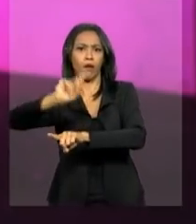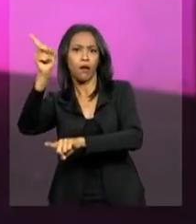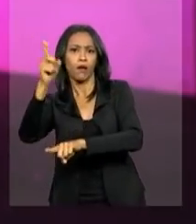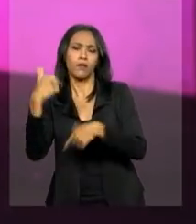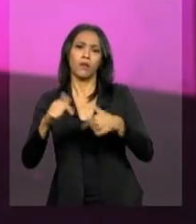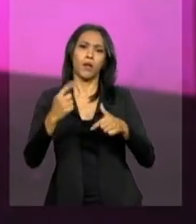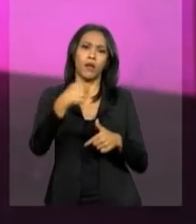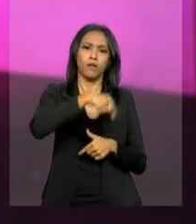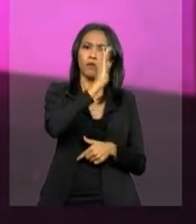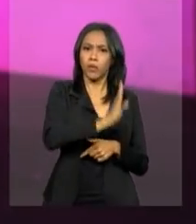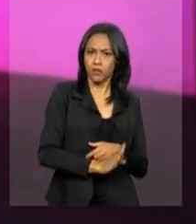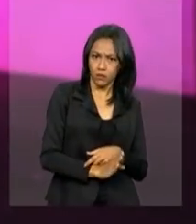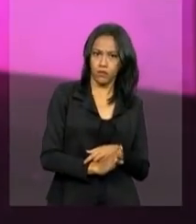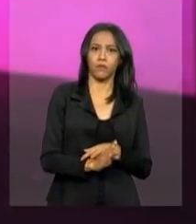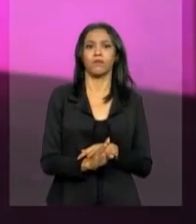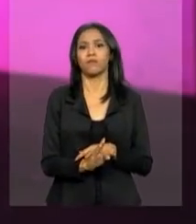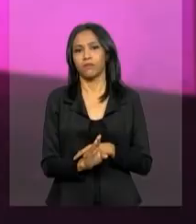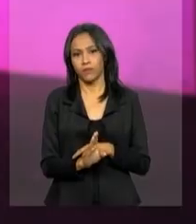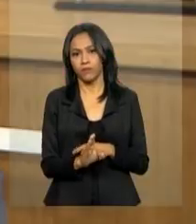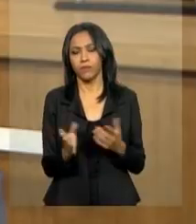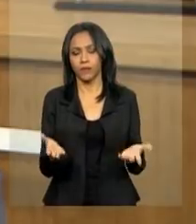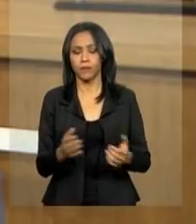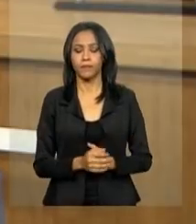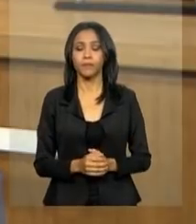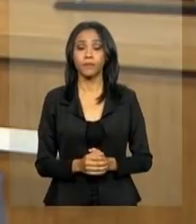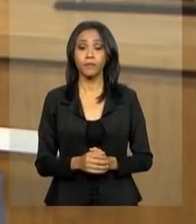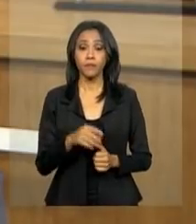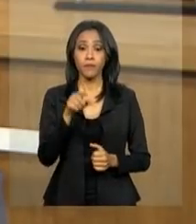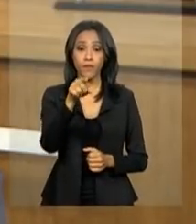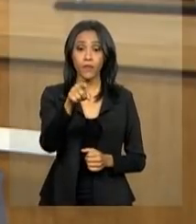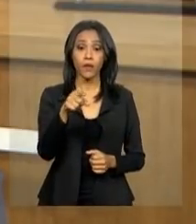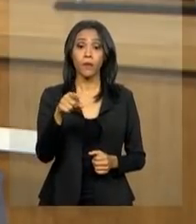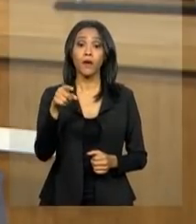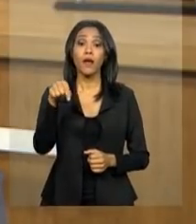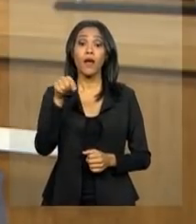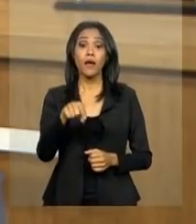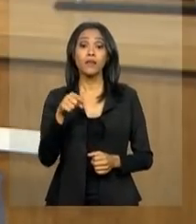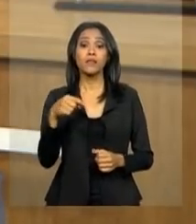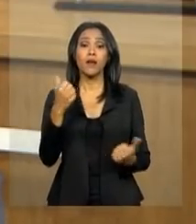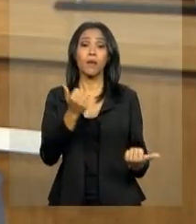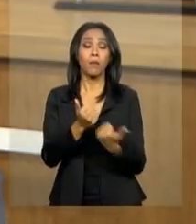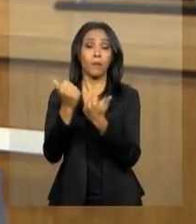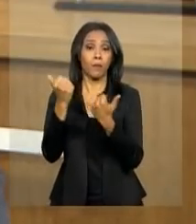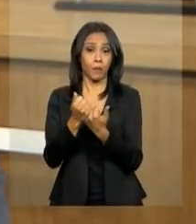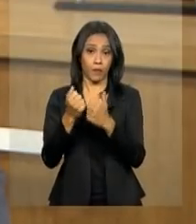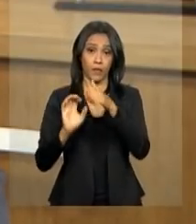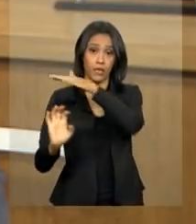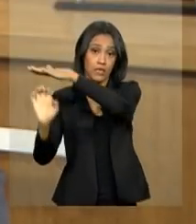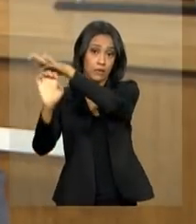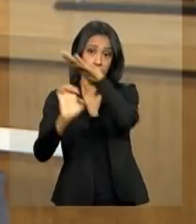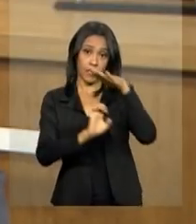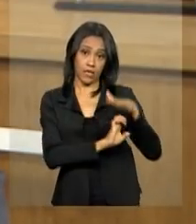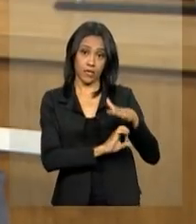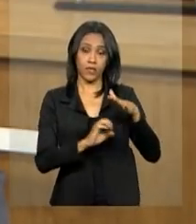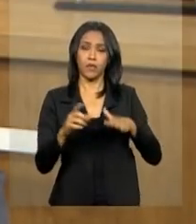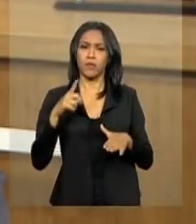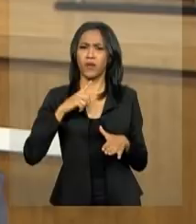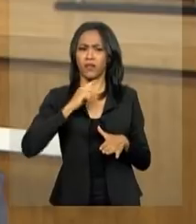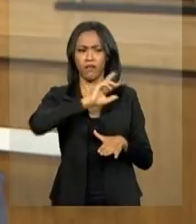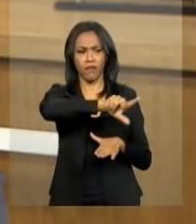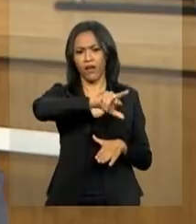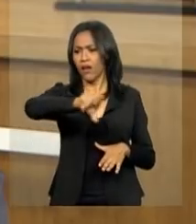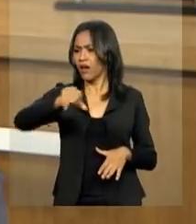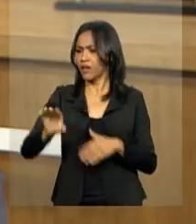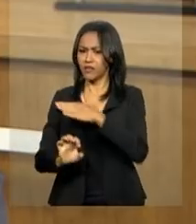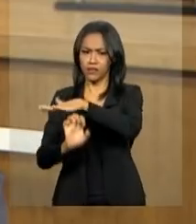favorecendo os investimentos no Brasil. Aumenta essa perspectiva dessa cooperação entre as empresas porque existem muitas empresas com